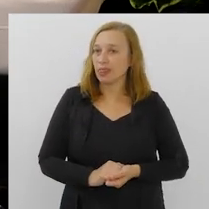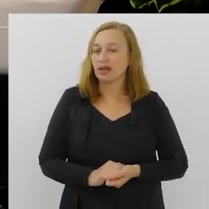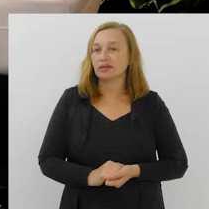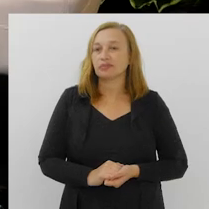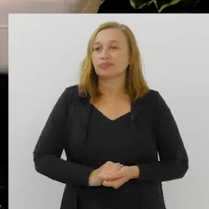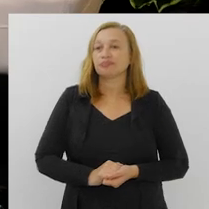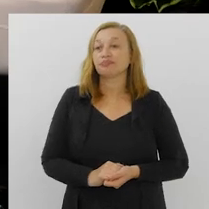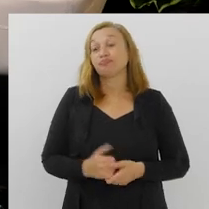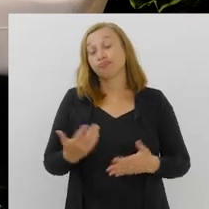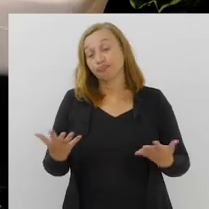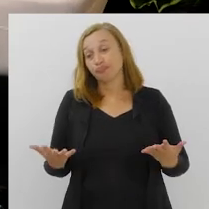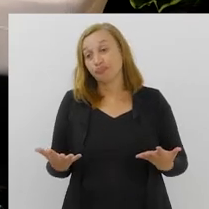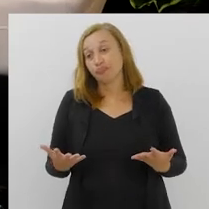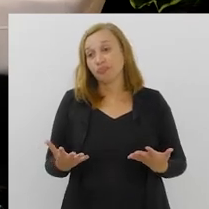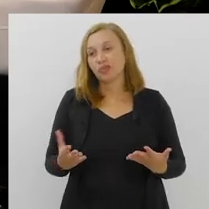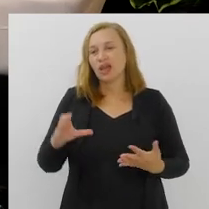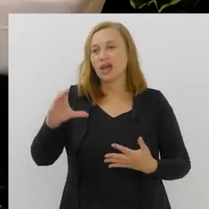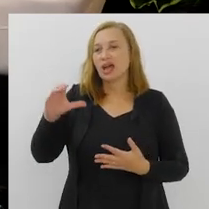políticas públicas?